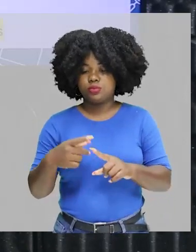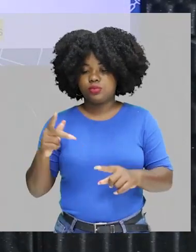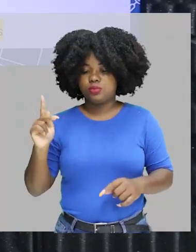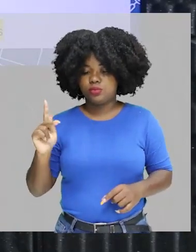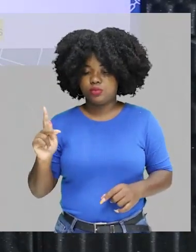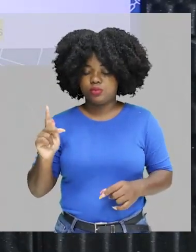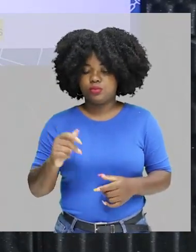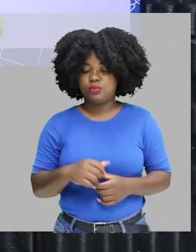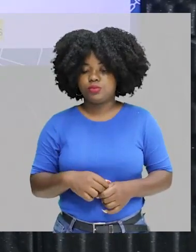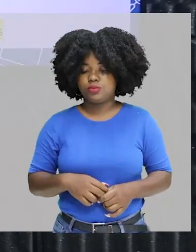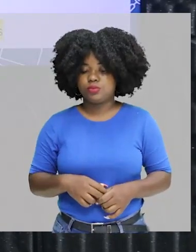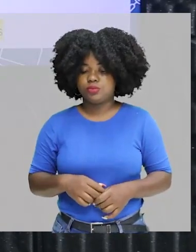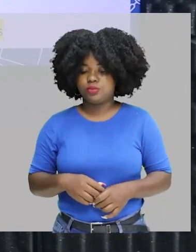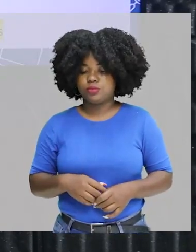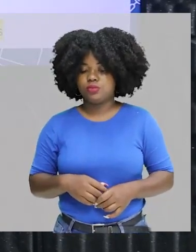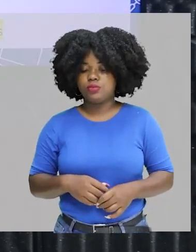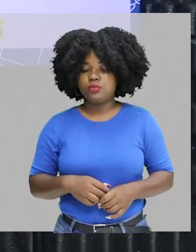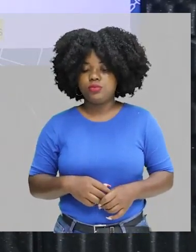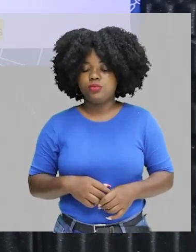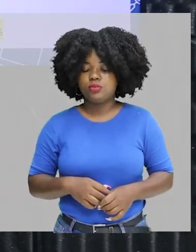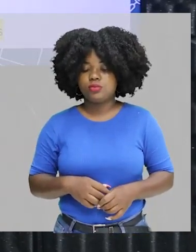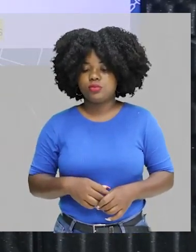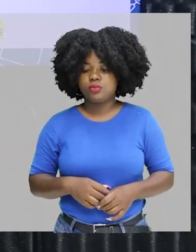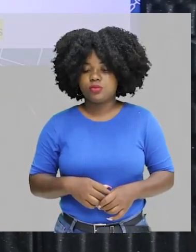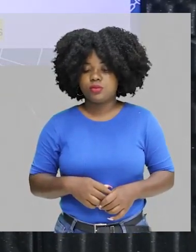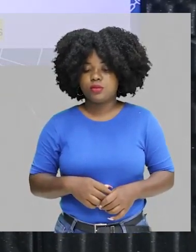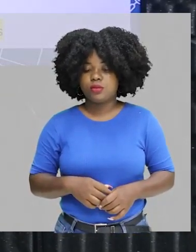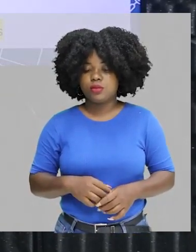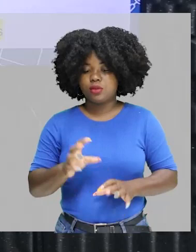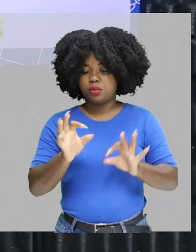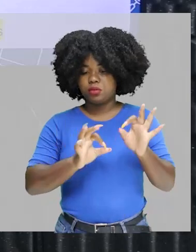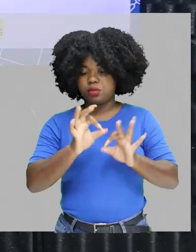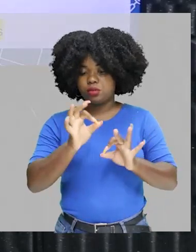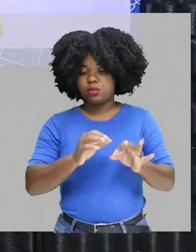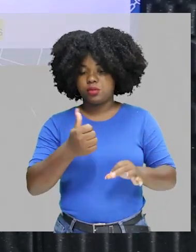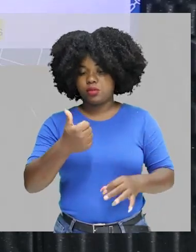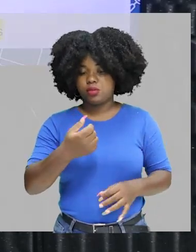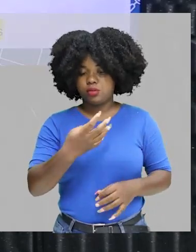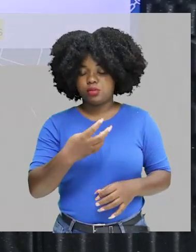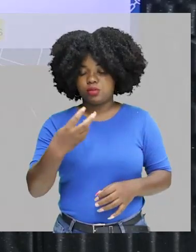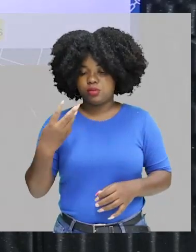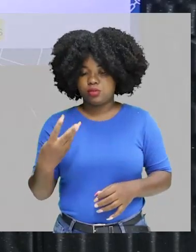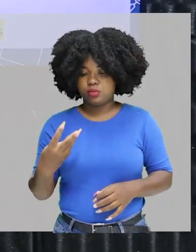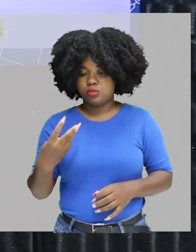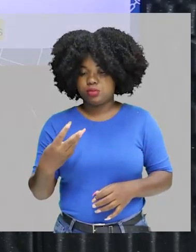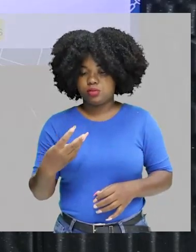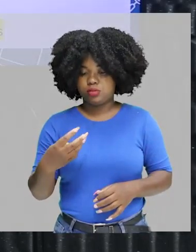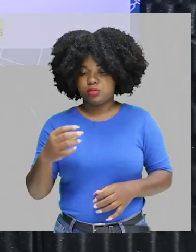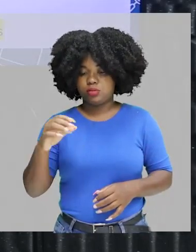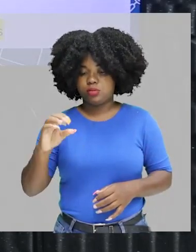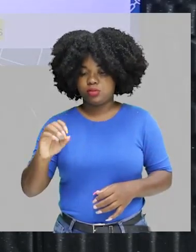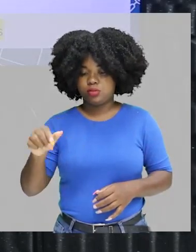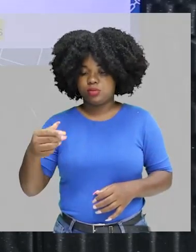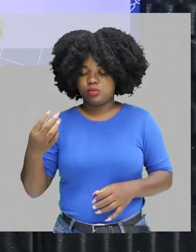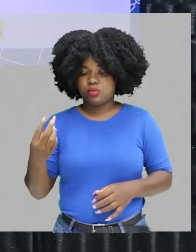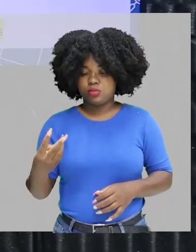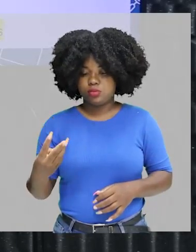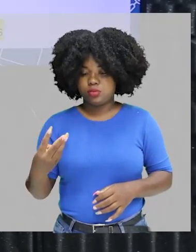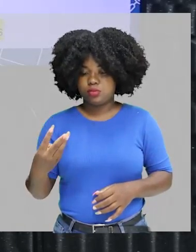o período de meia-vida. Então, eu vou multiplicar, turminha. 143 por 0,3.